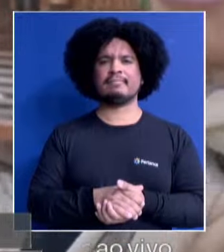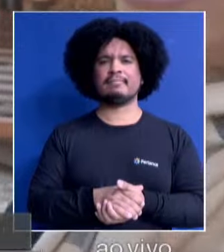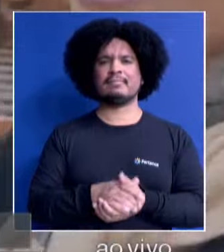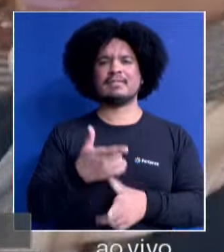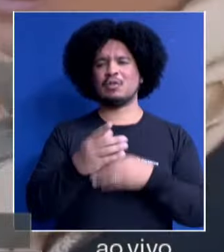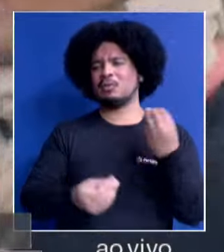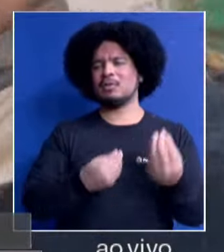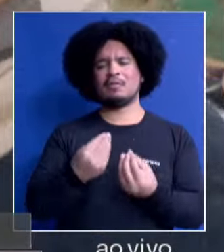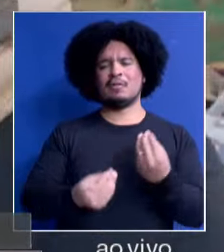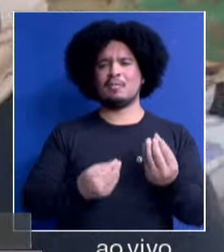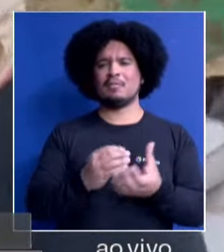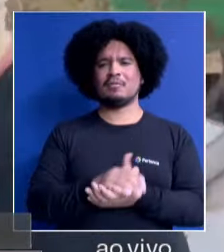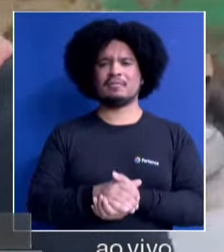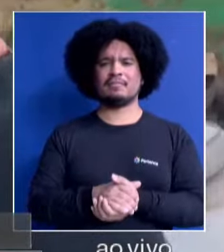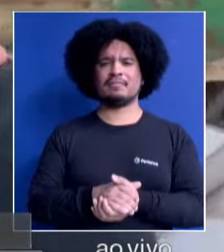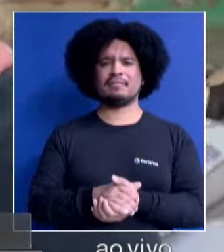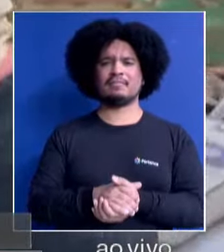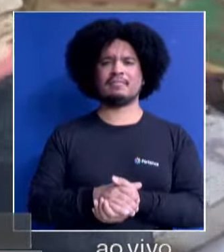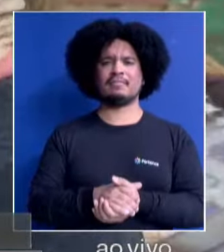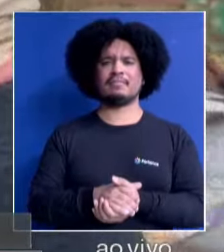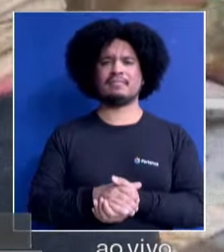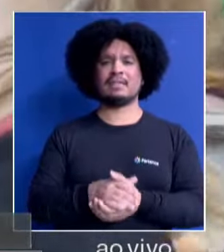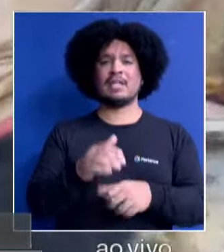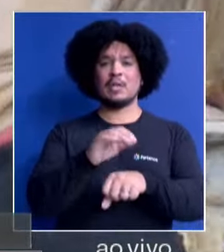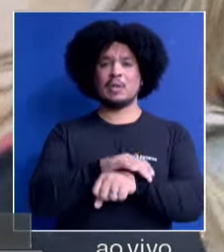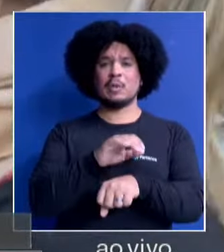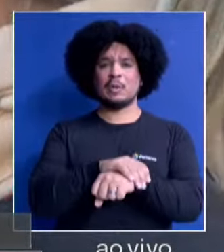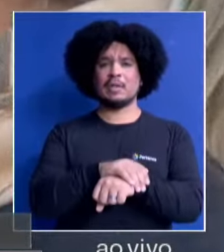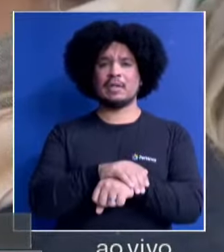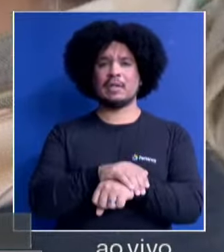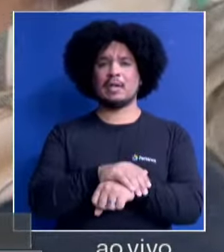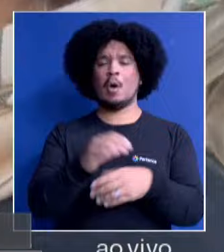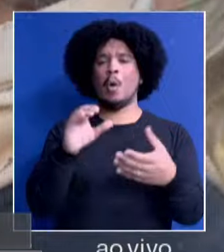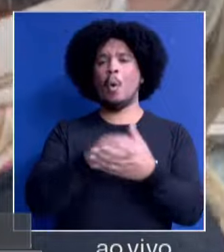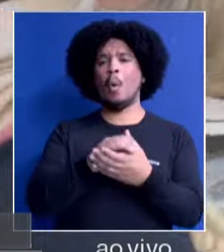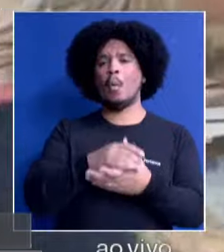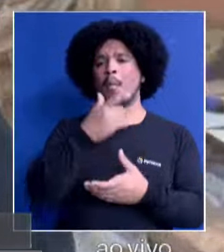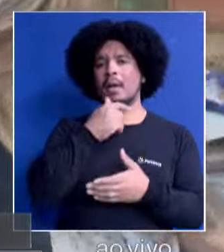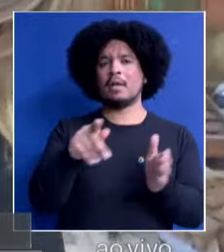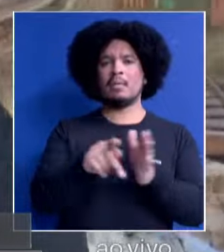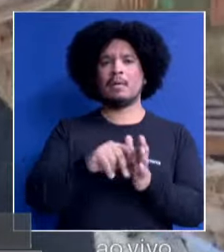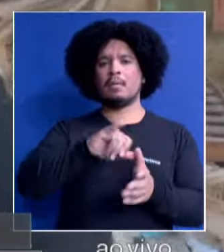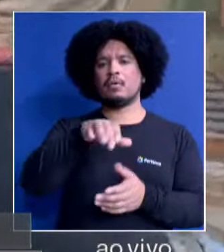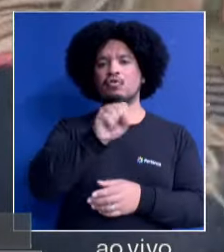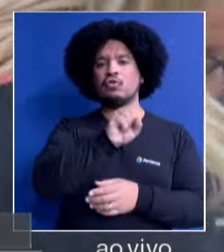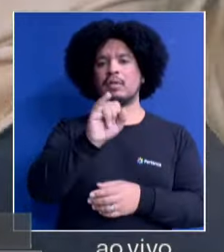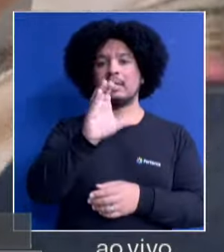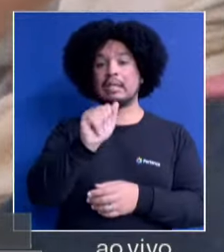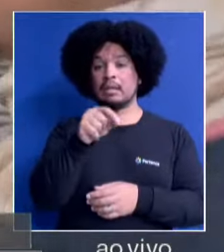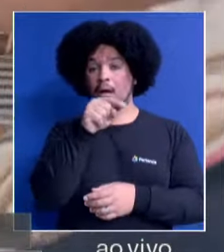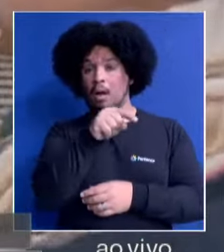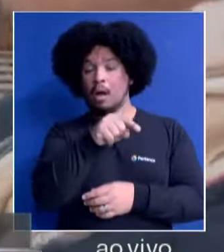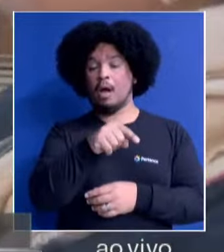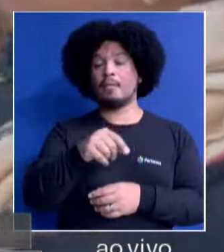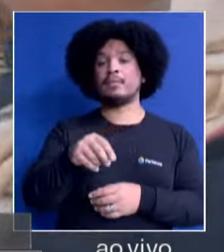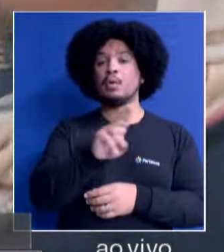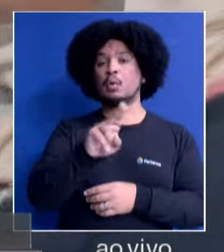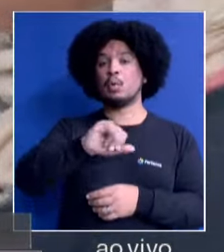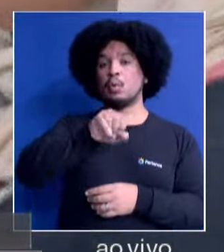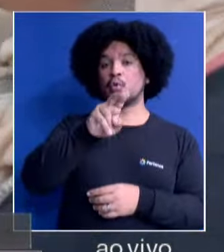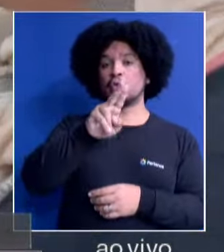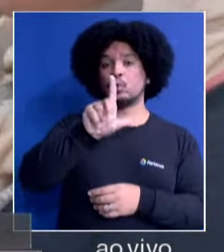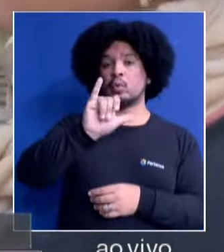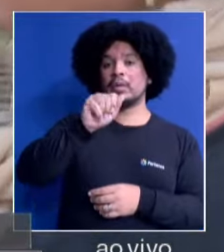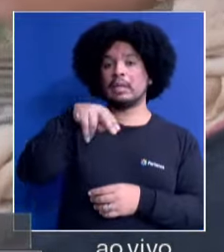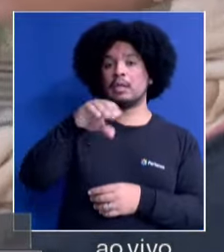Não dói. É, esse é momento aqui, aqui é o marido da Jéssica, né? Seu nome? Juliano. É o Juliano. Juliano, você trabalha com